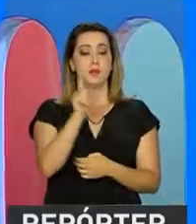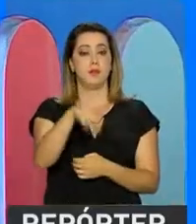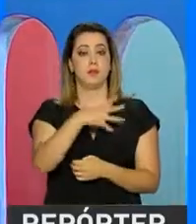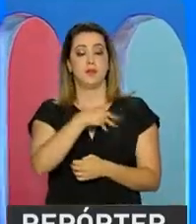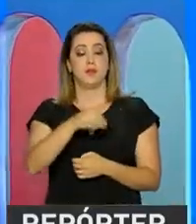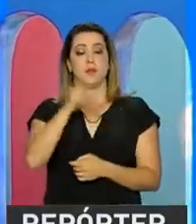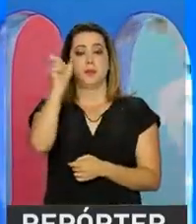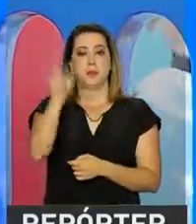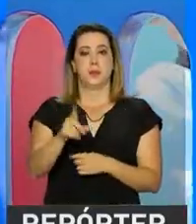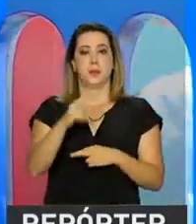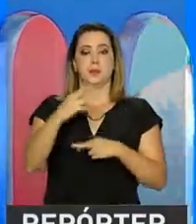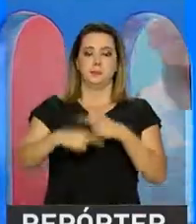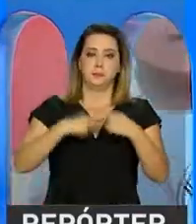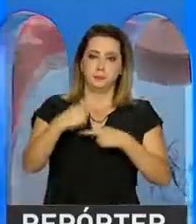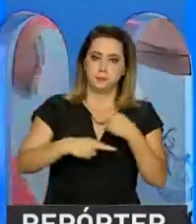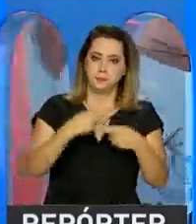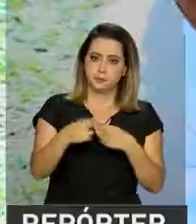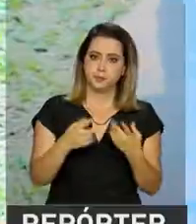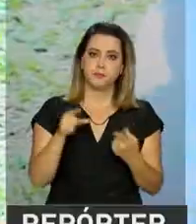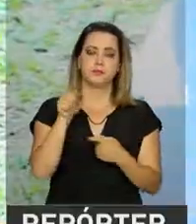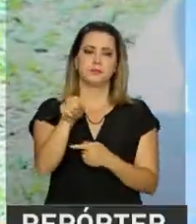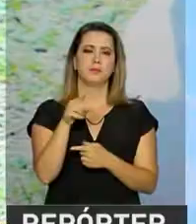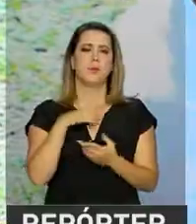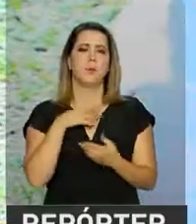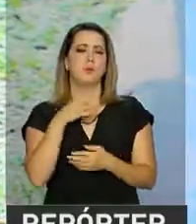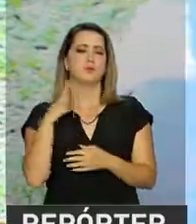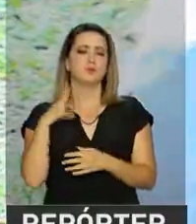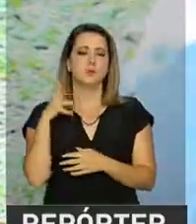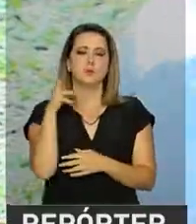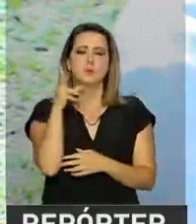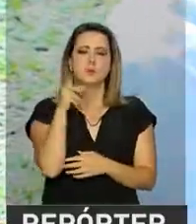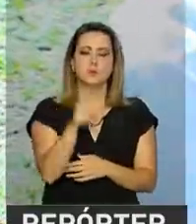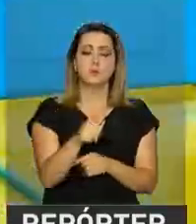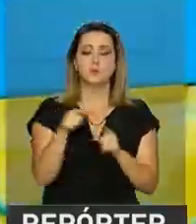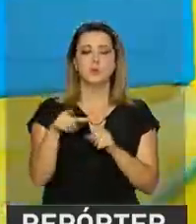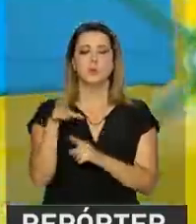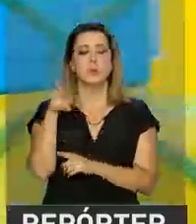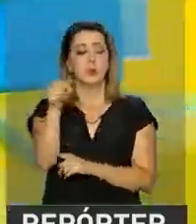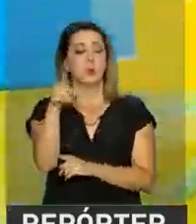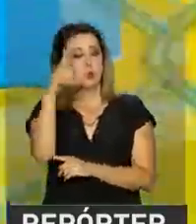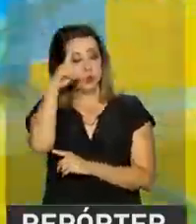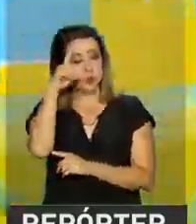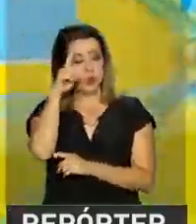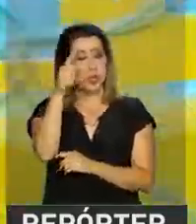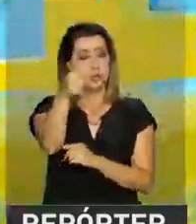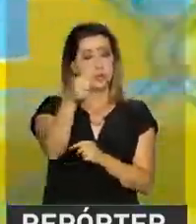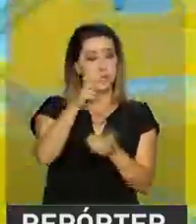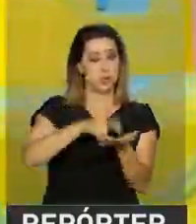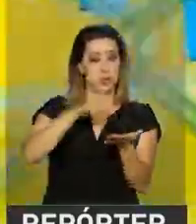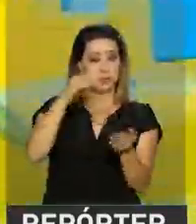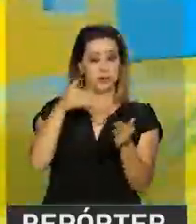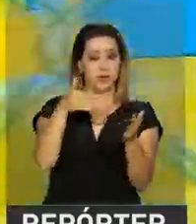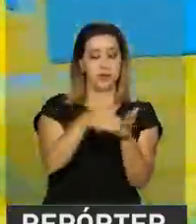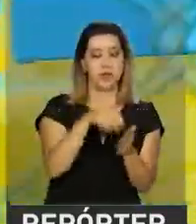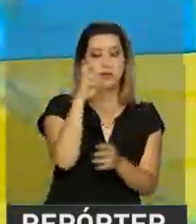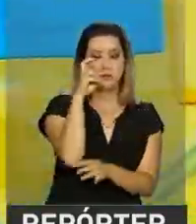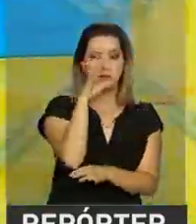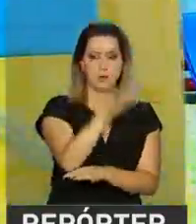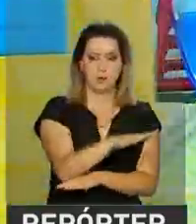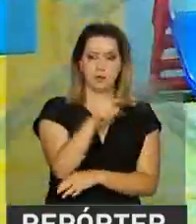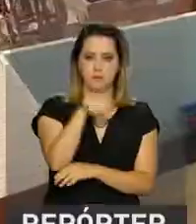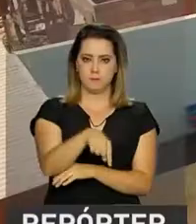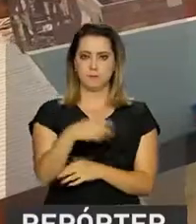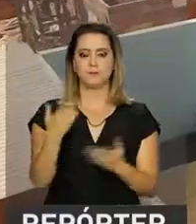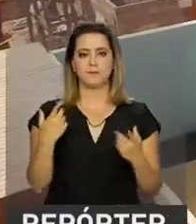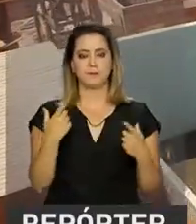filhas de catadores de materiais recicláveis e passam boa parte do dia aqui, das 7 horas da manhã até às 5 da tarde.